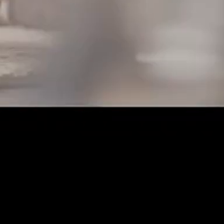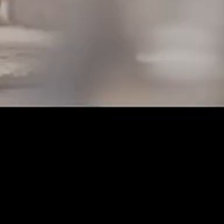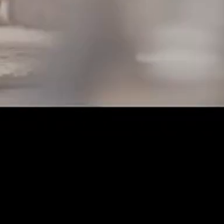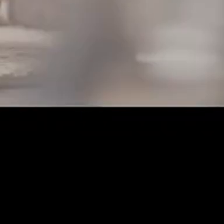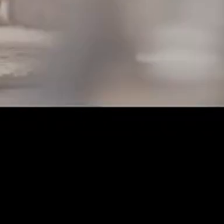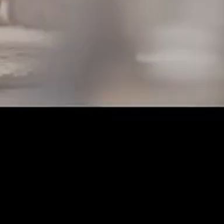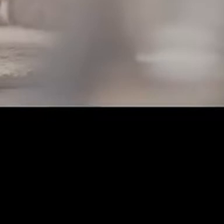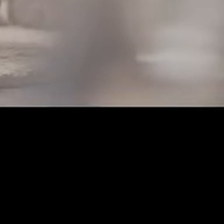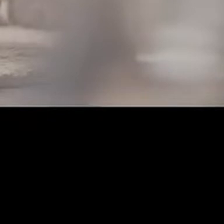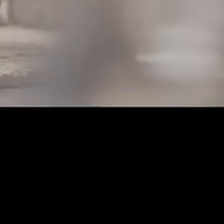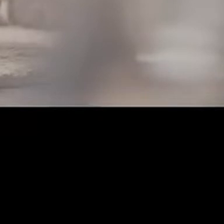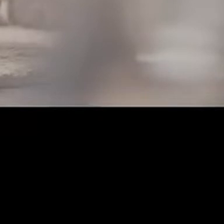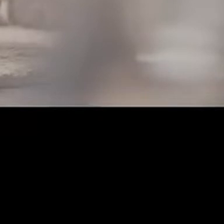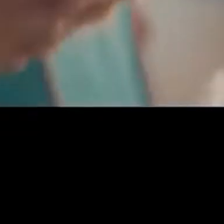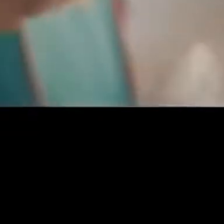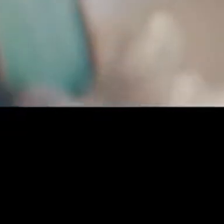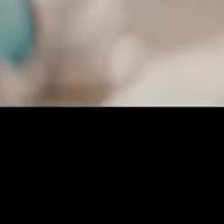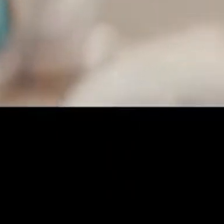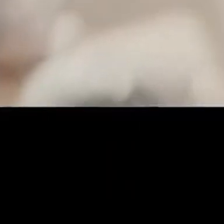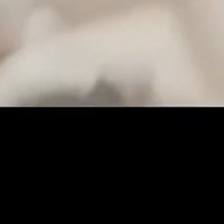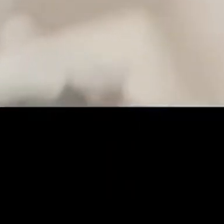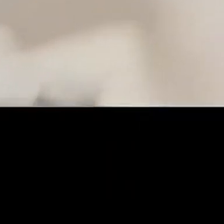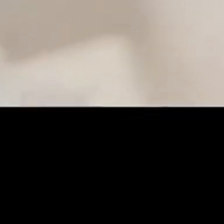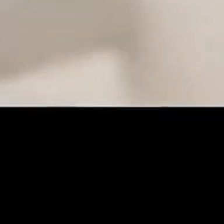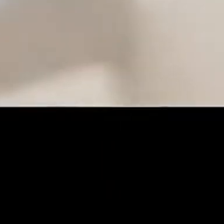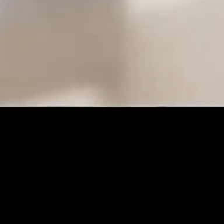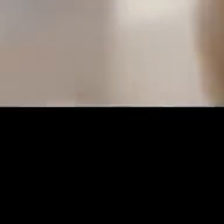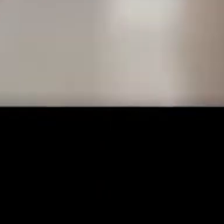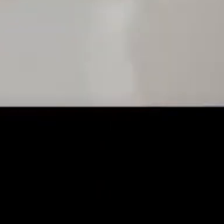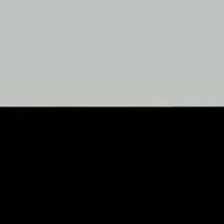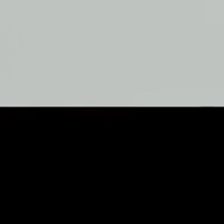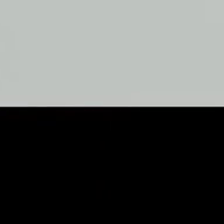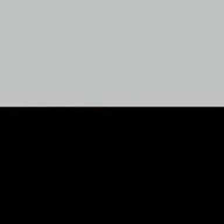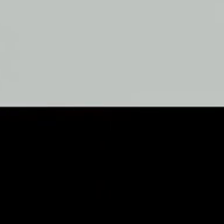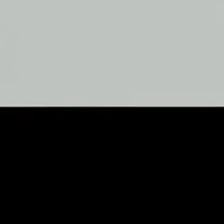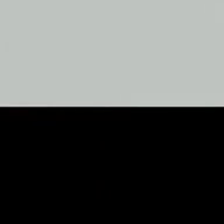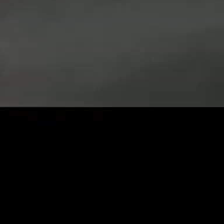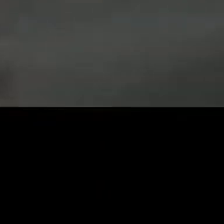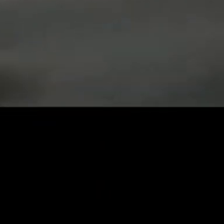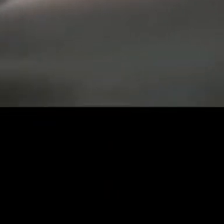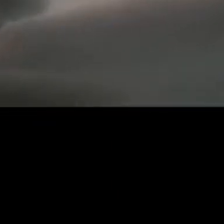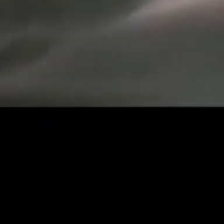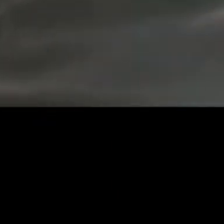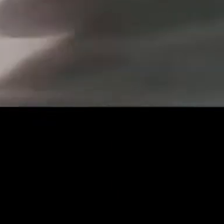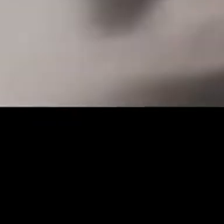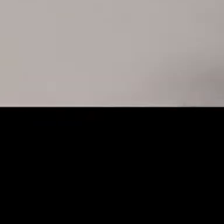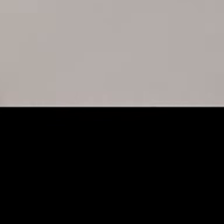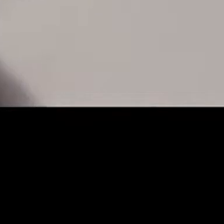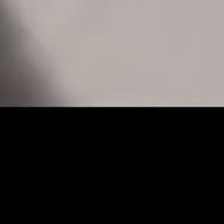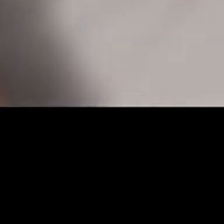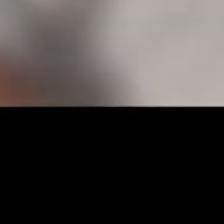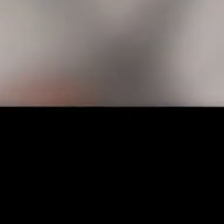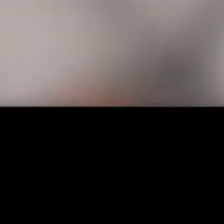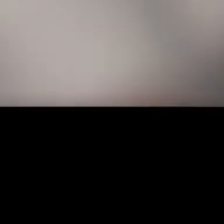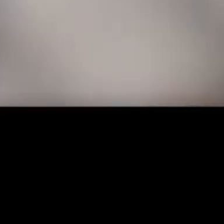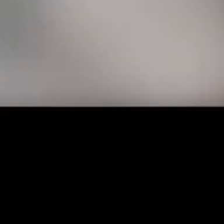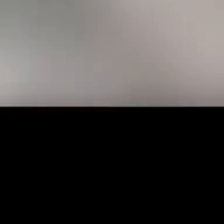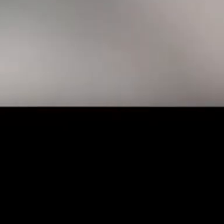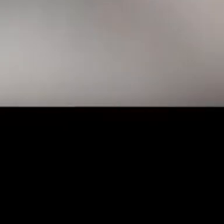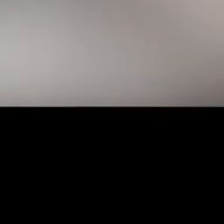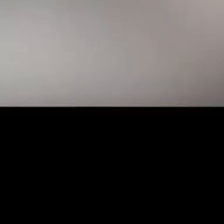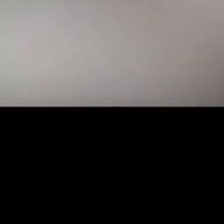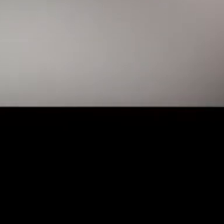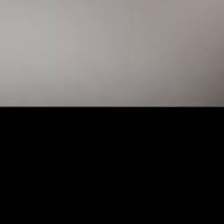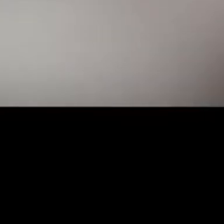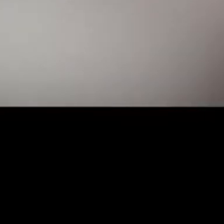mais tempo com a minha família. Obrigado pela sua doação de sangue. Doe sangue regularmente. Tem sempre